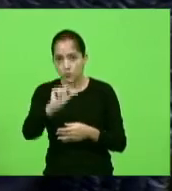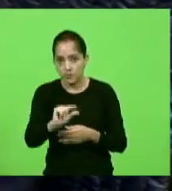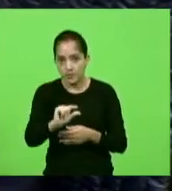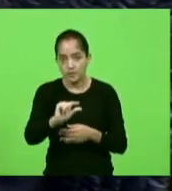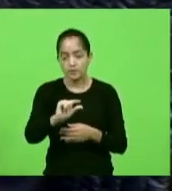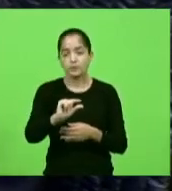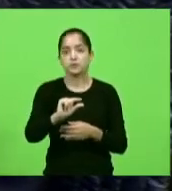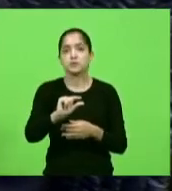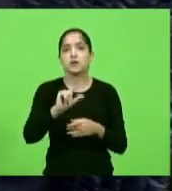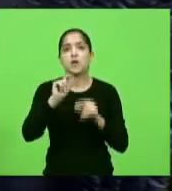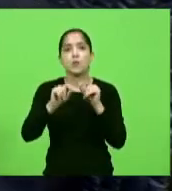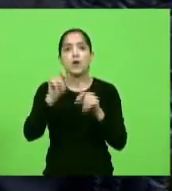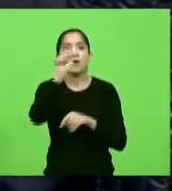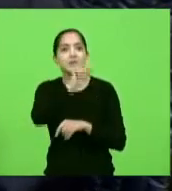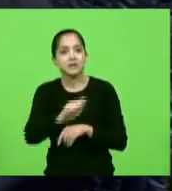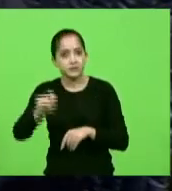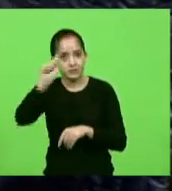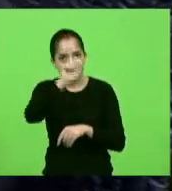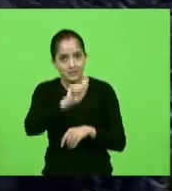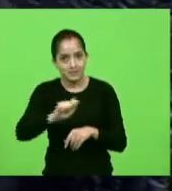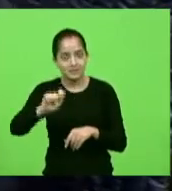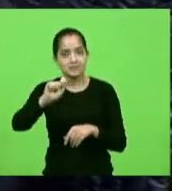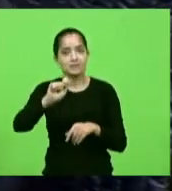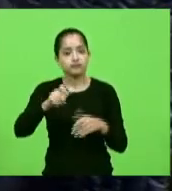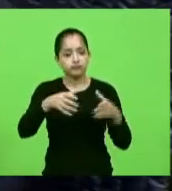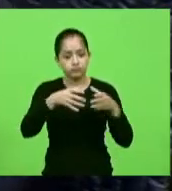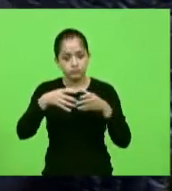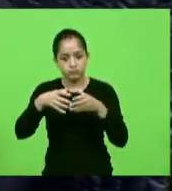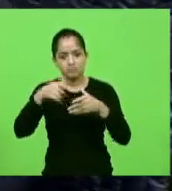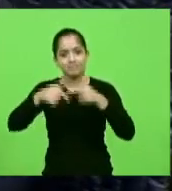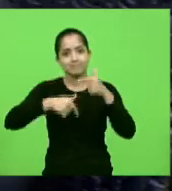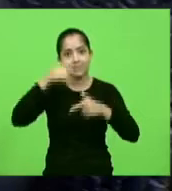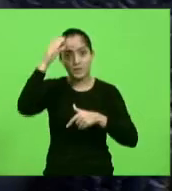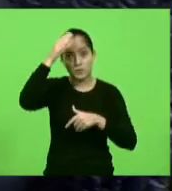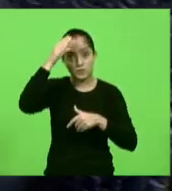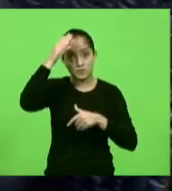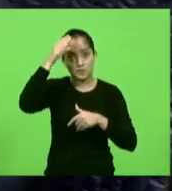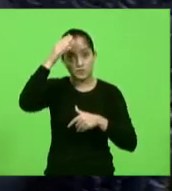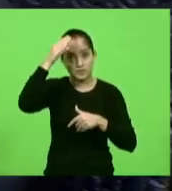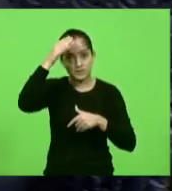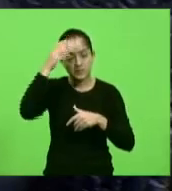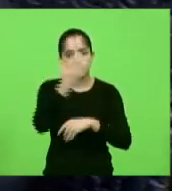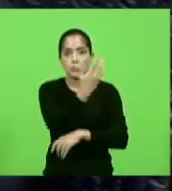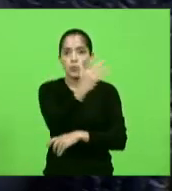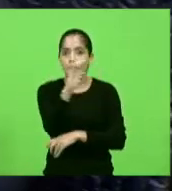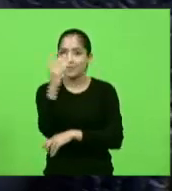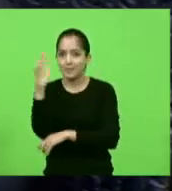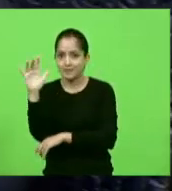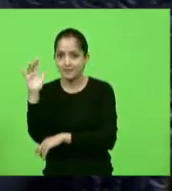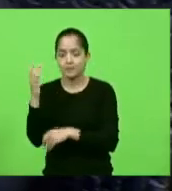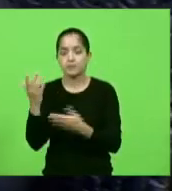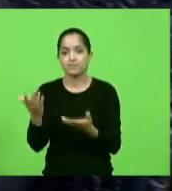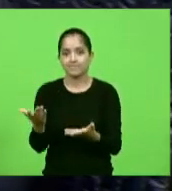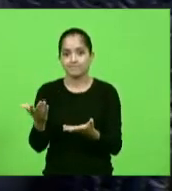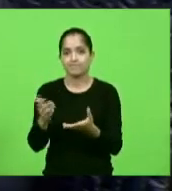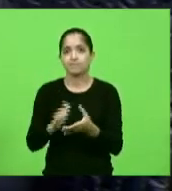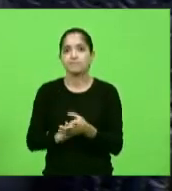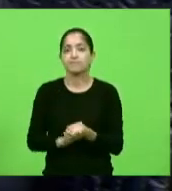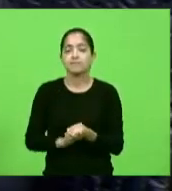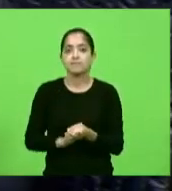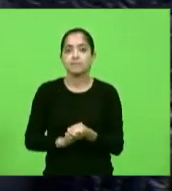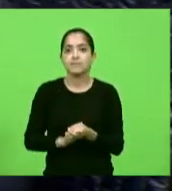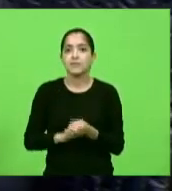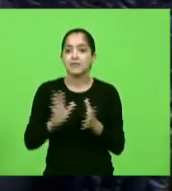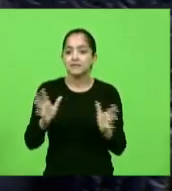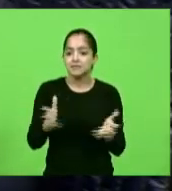uma associação, uma instituição que trabalha muito na conscientização ambiental e eles, inclusive, estão